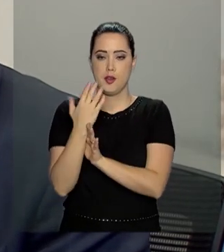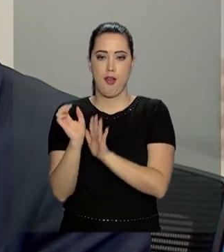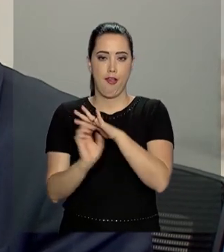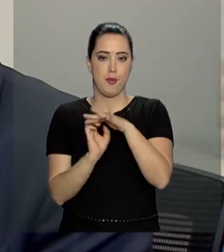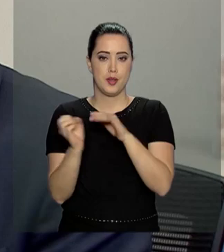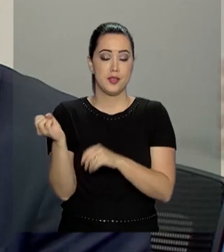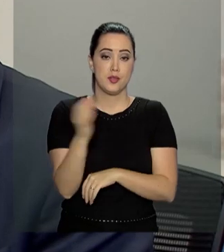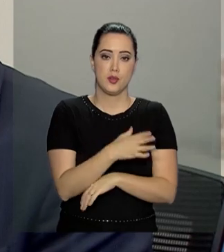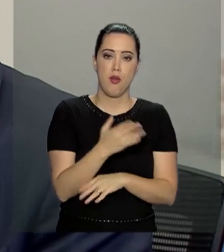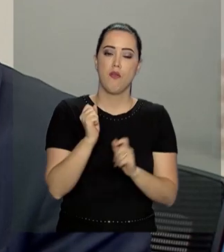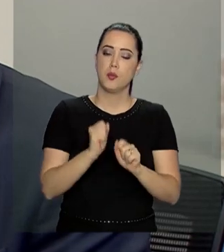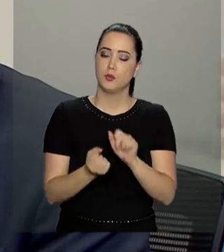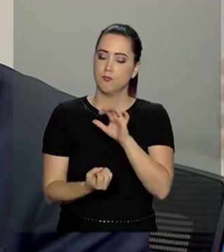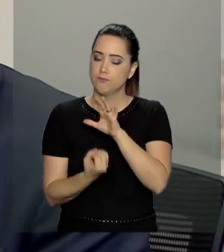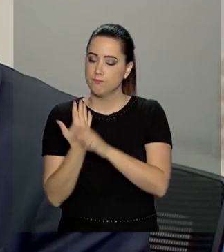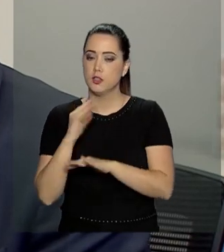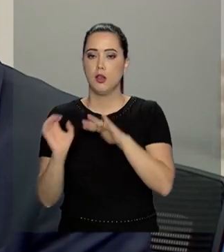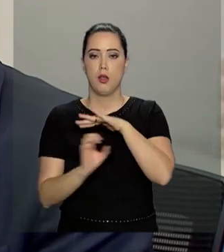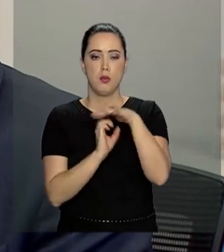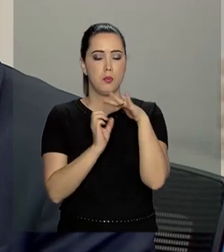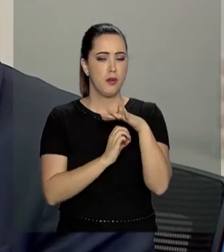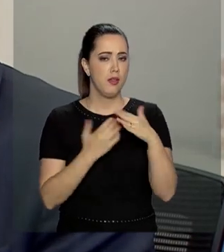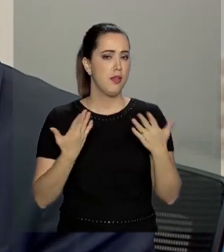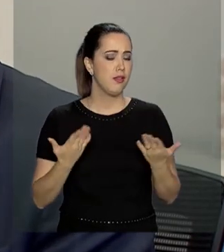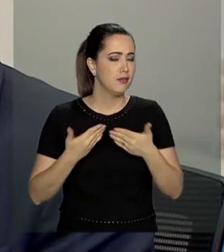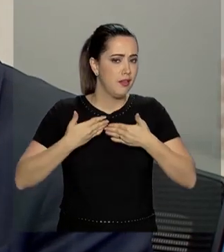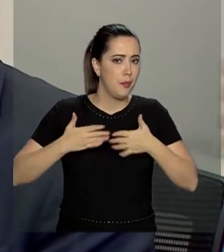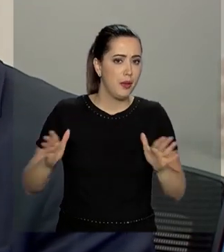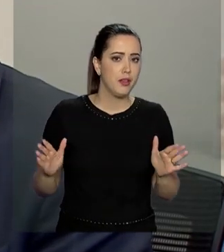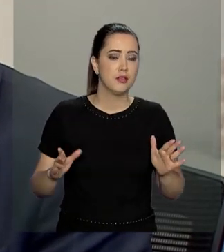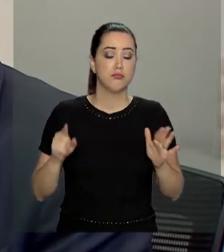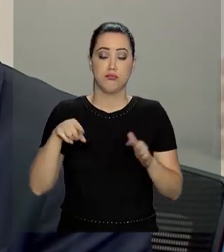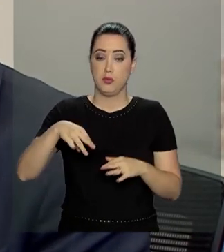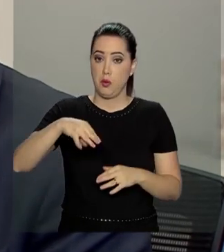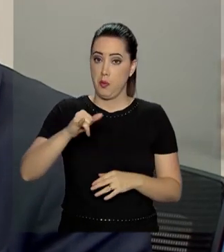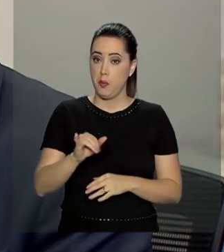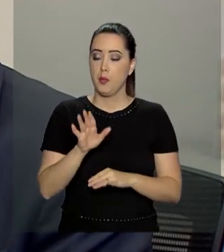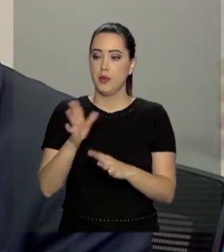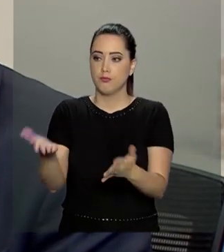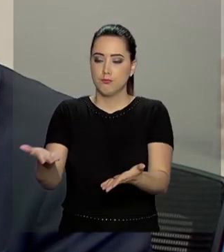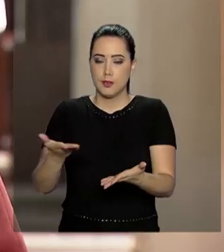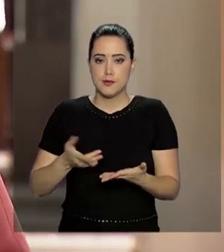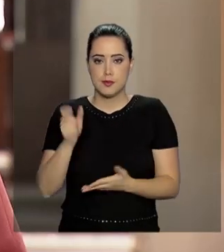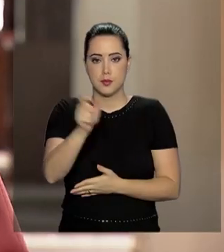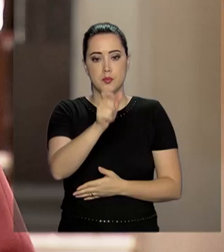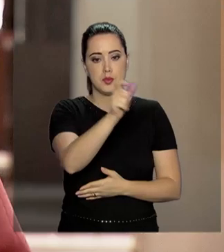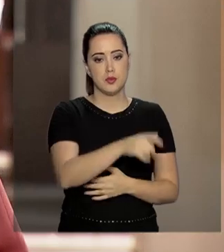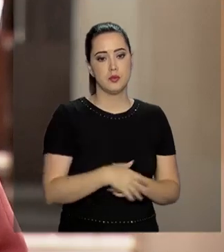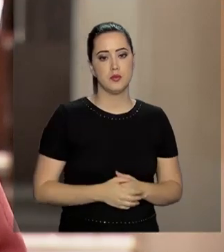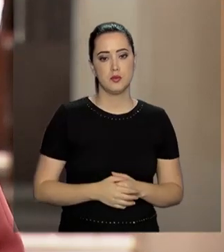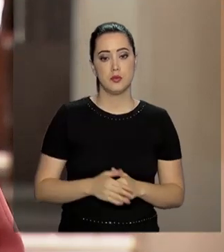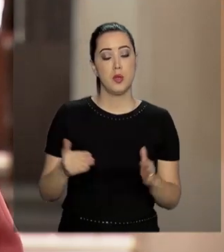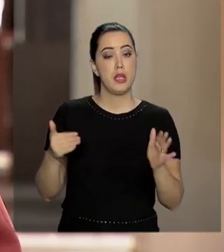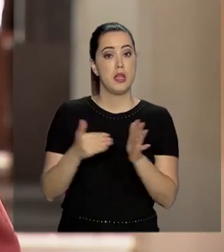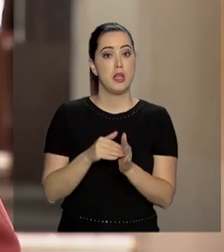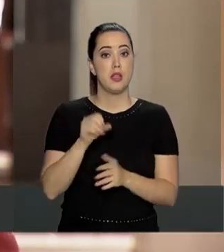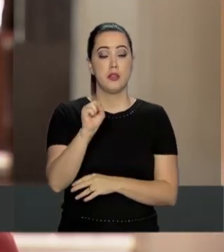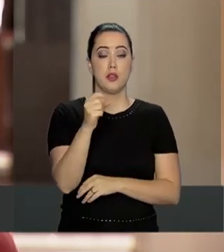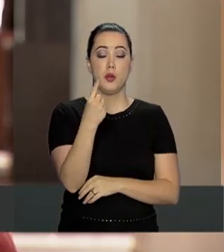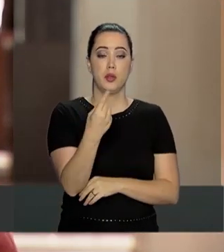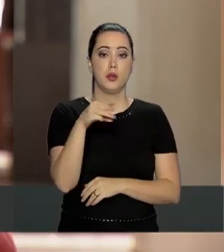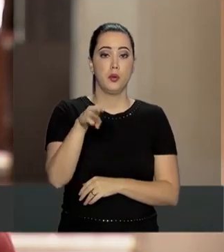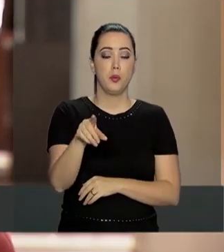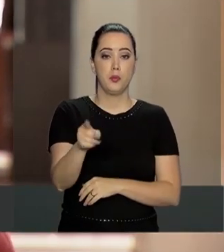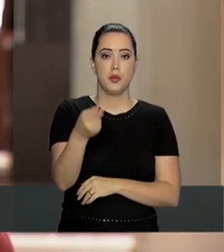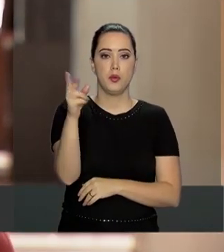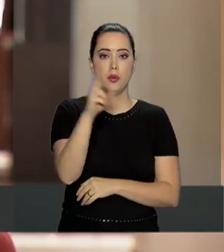novas, poder empreender de uma forma bastante aberta, e o MEI consegue acolher essas pessoas. Quem fatura até 81 mil reais por